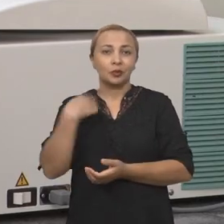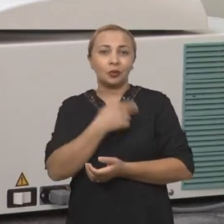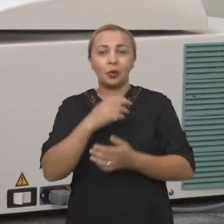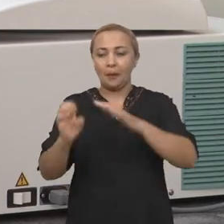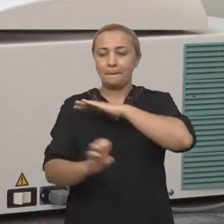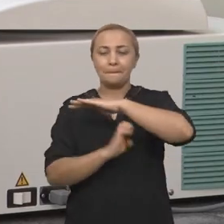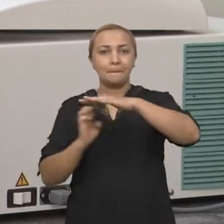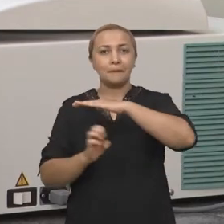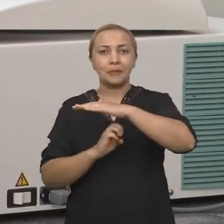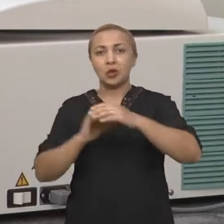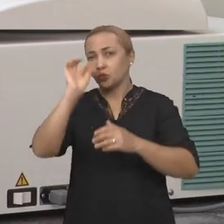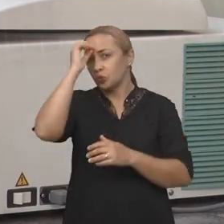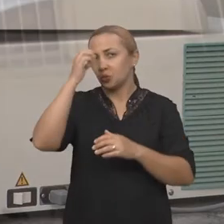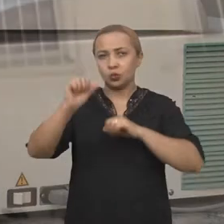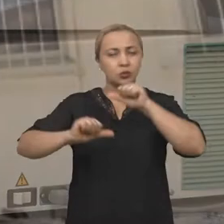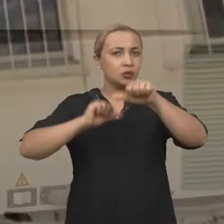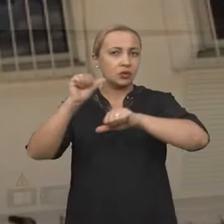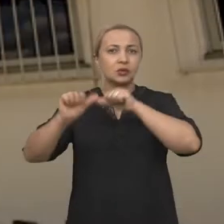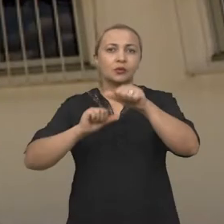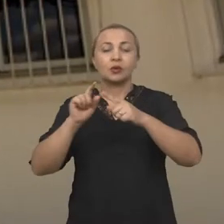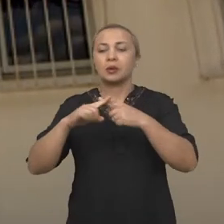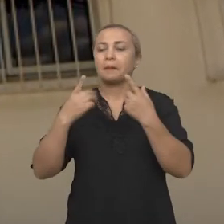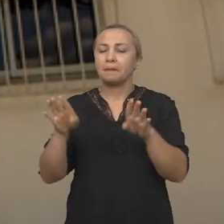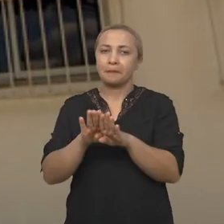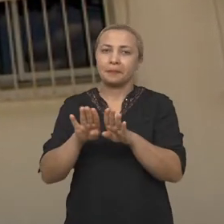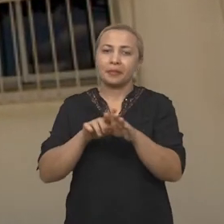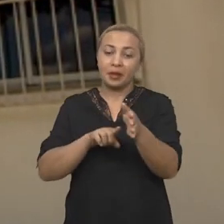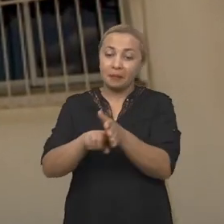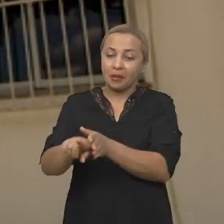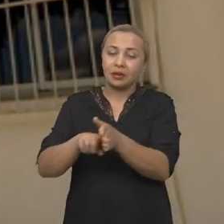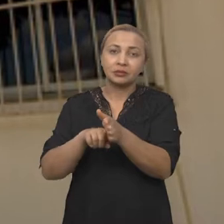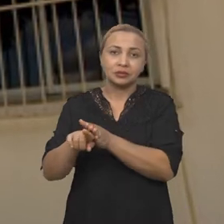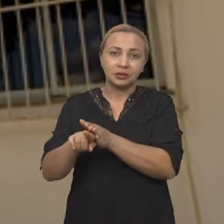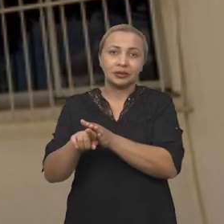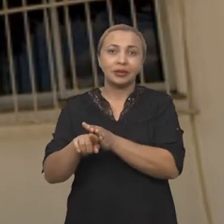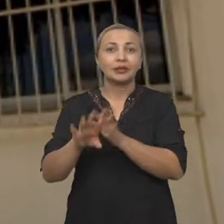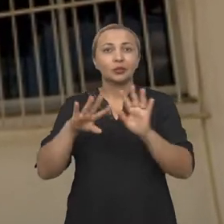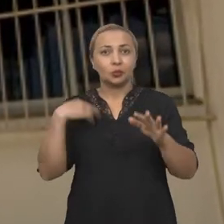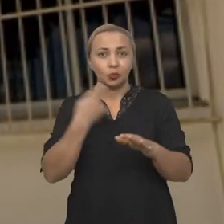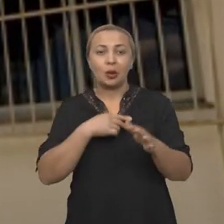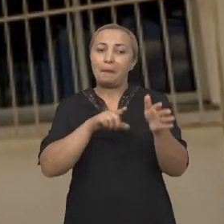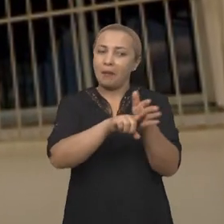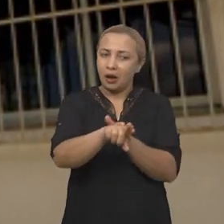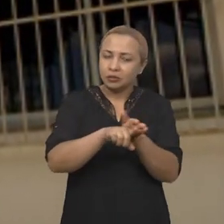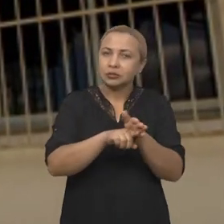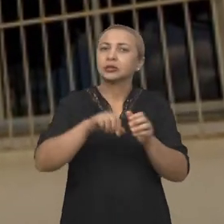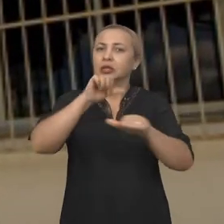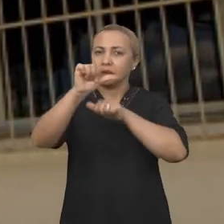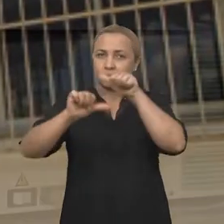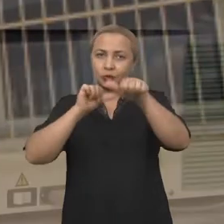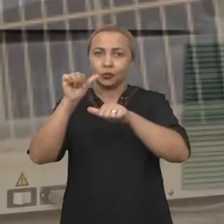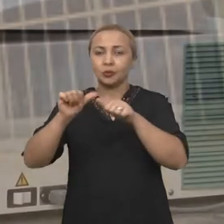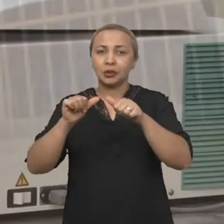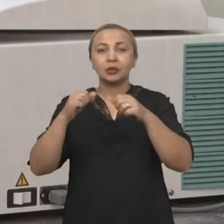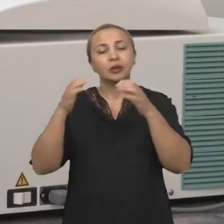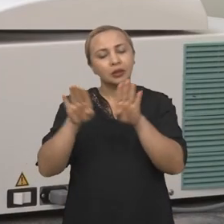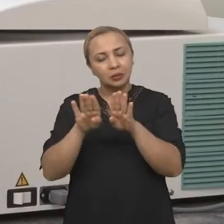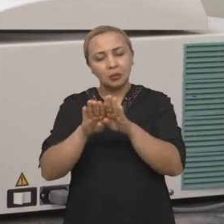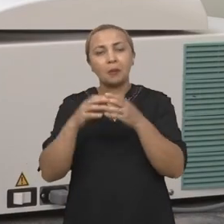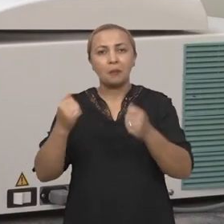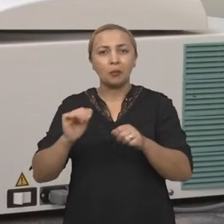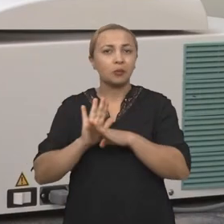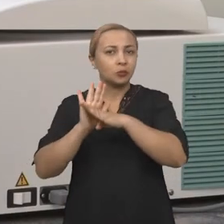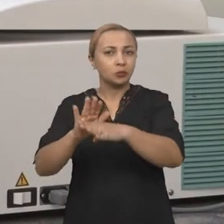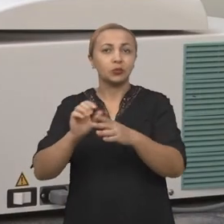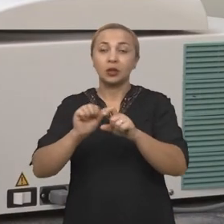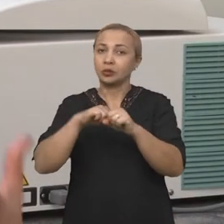uma empresa não só de desenvolvimento do produto, mas também de pesquisa. Então, pesquisa e desenvolvimento, a gente pode estar também contribuindo